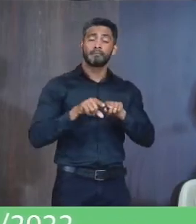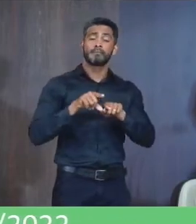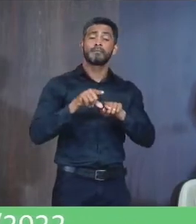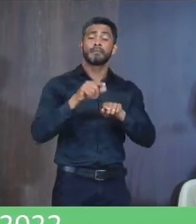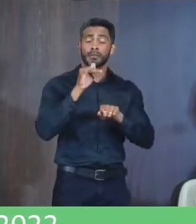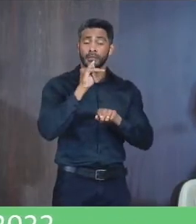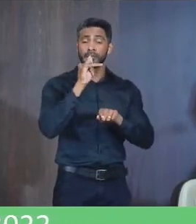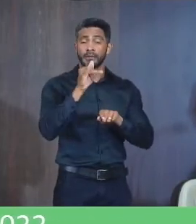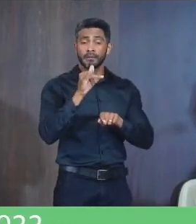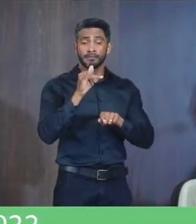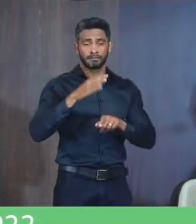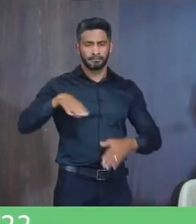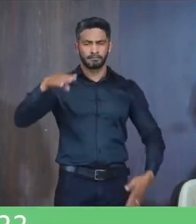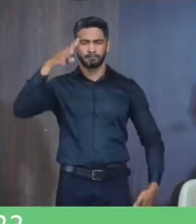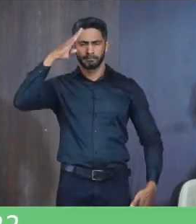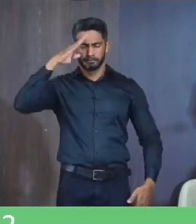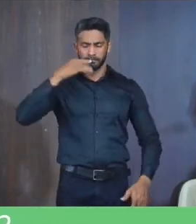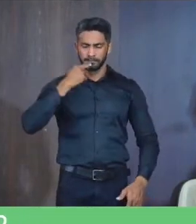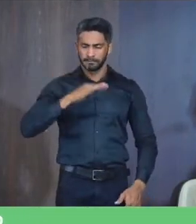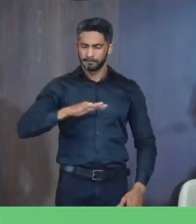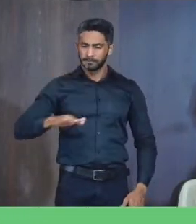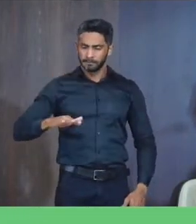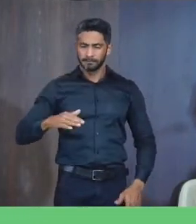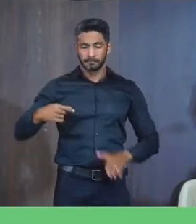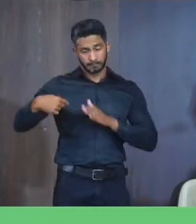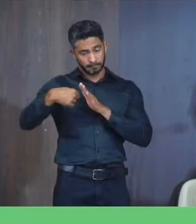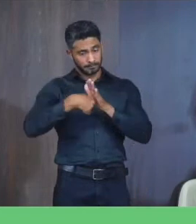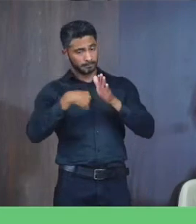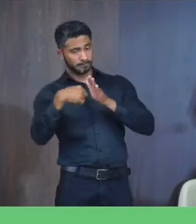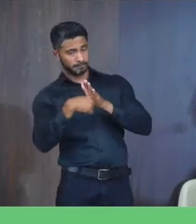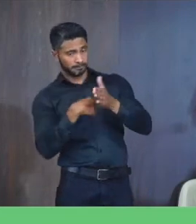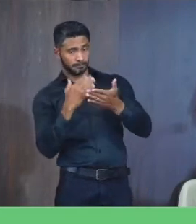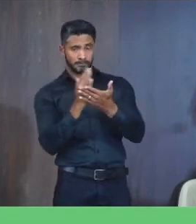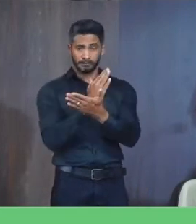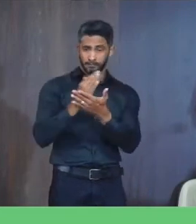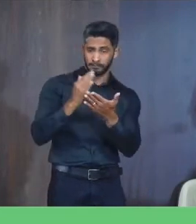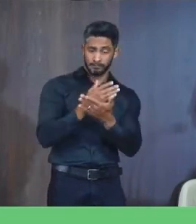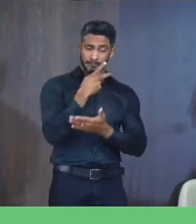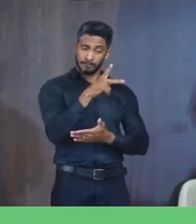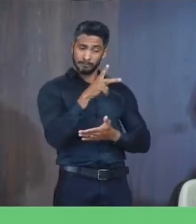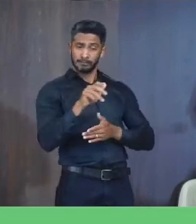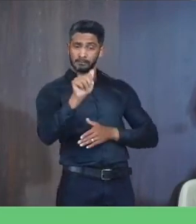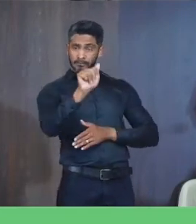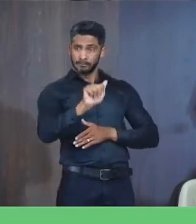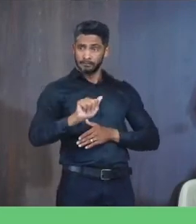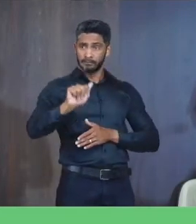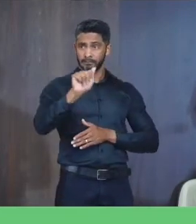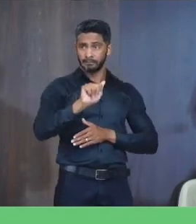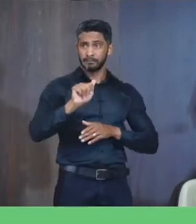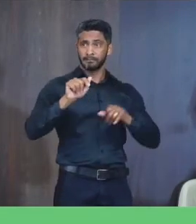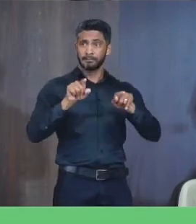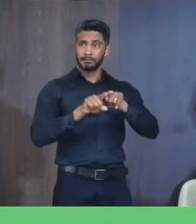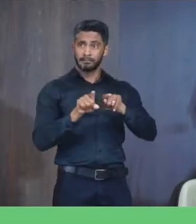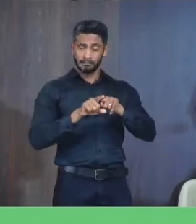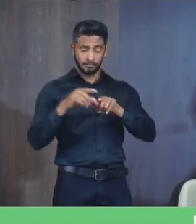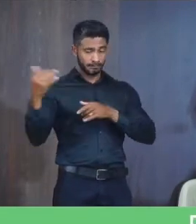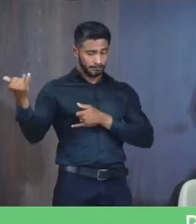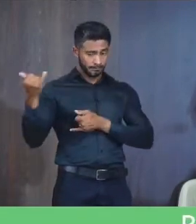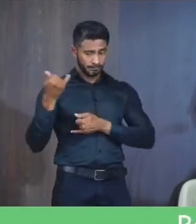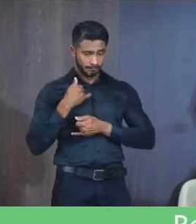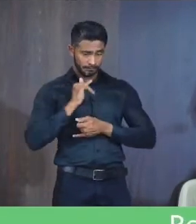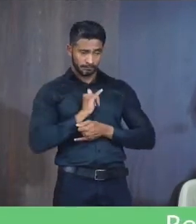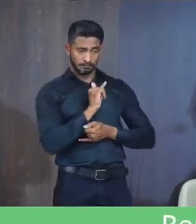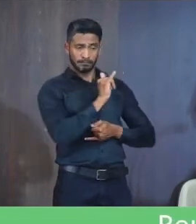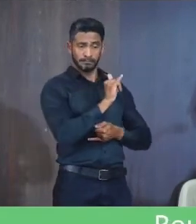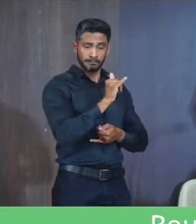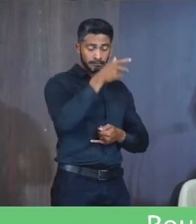O guarda-mirim Foi procurado Para alguns membros Daquela associação E eles me passaram Que a